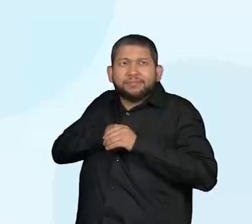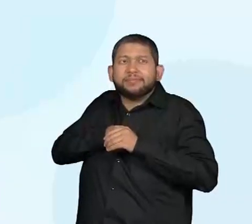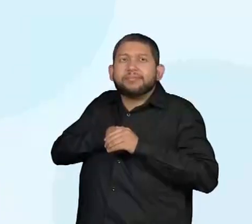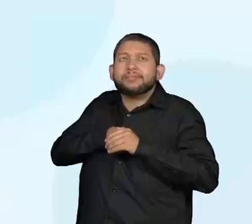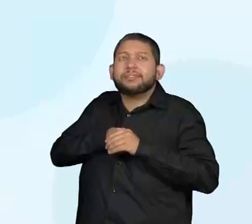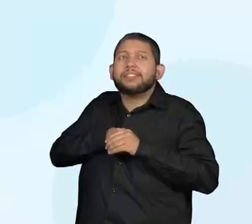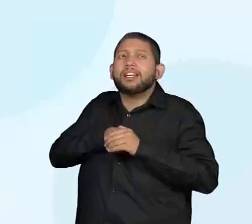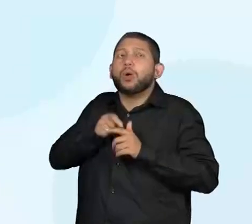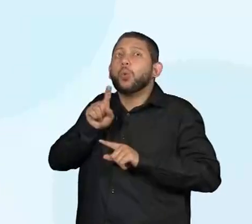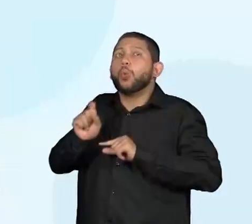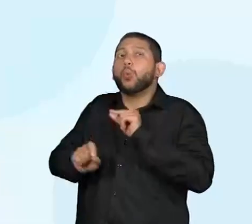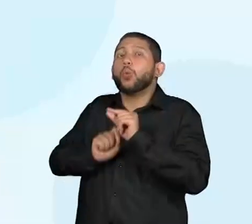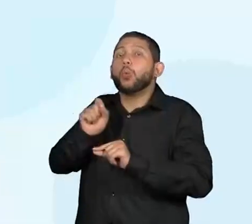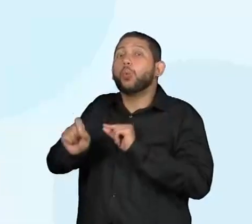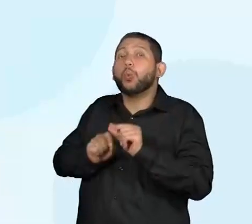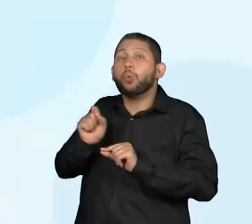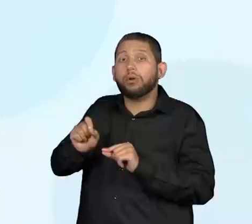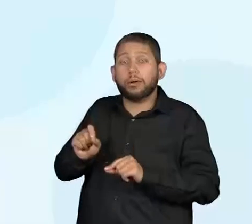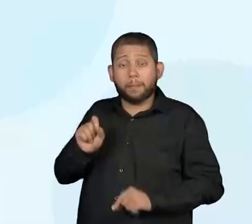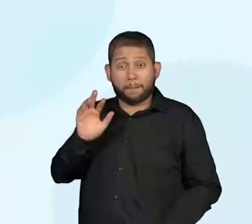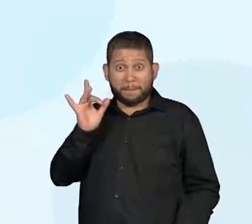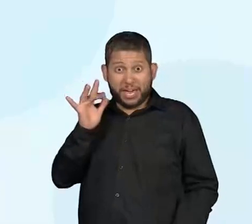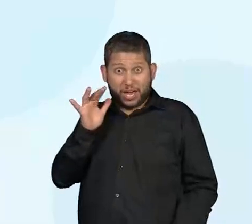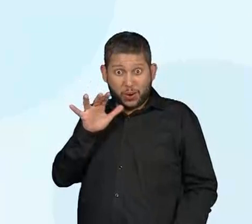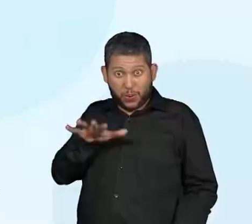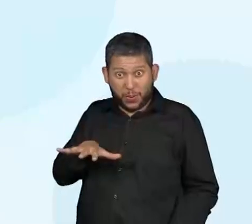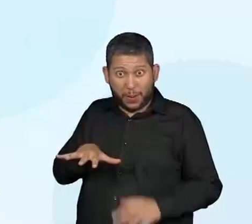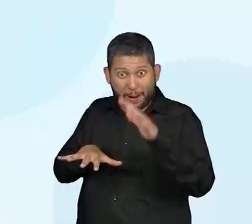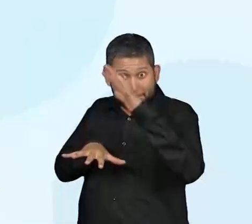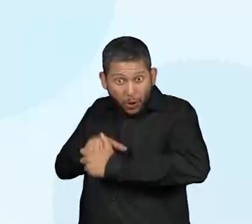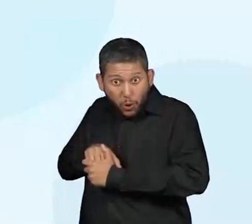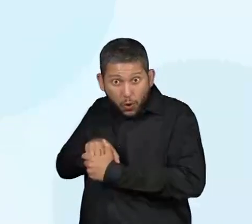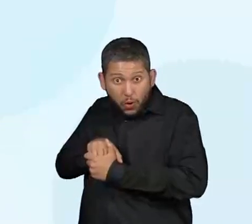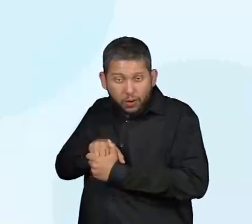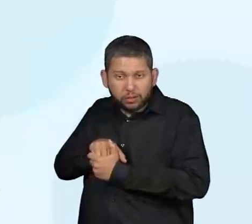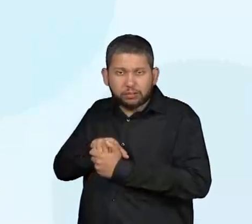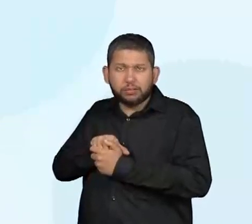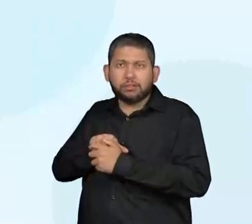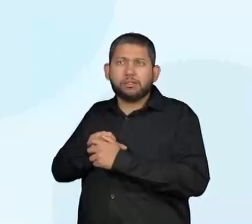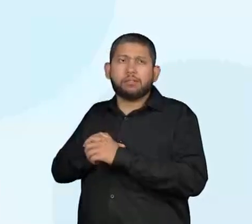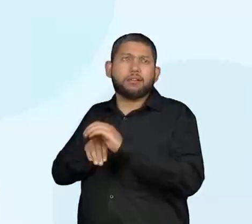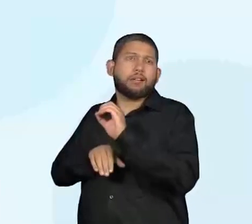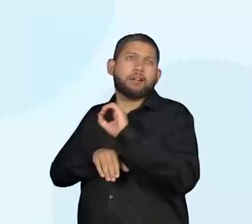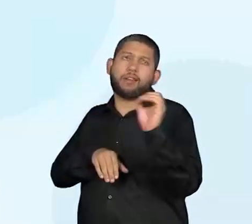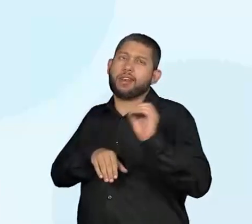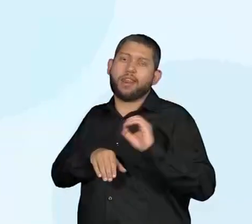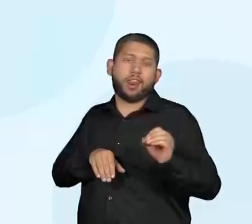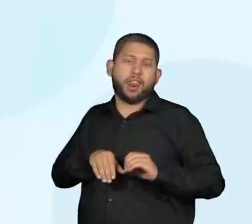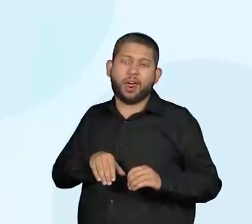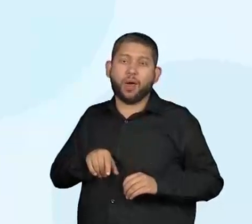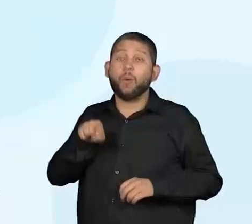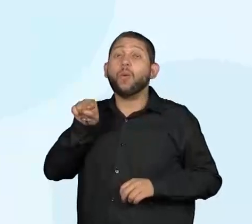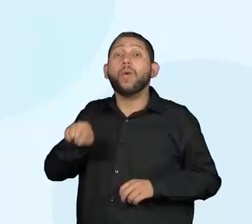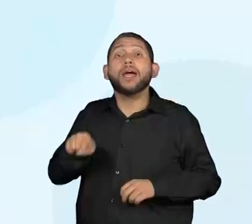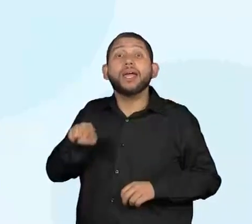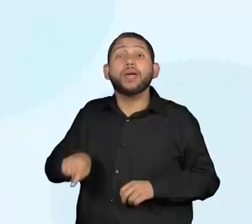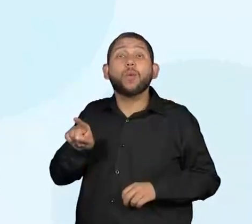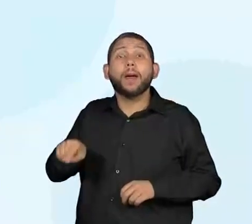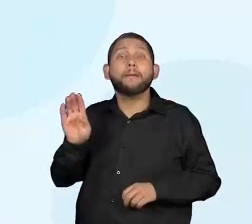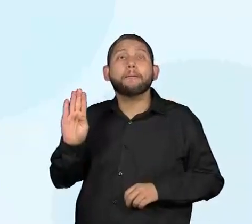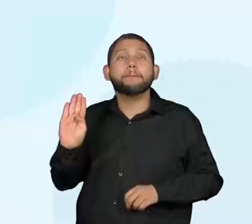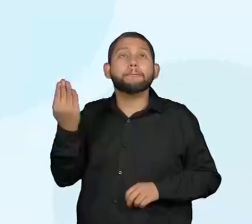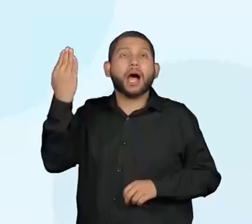Pensa que agarrou a minha pata, mas só pegou uma raiz de pau.